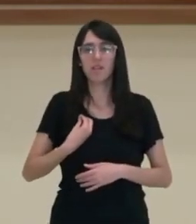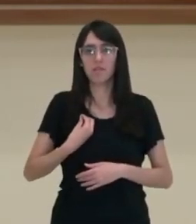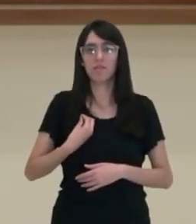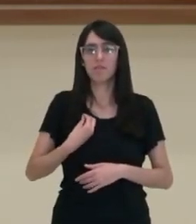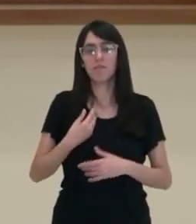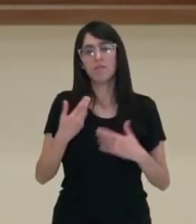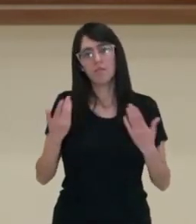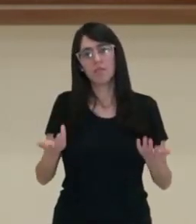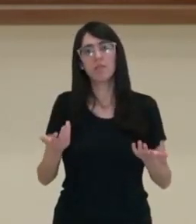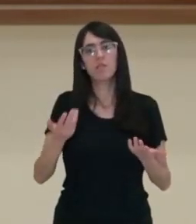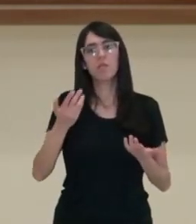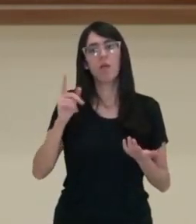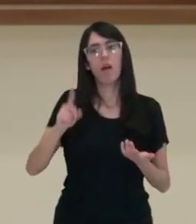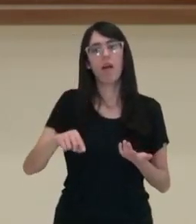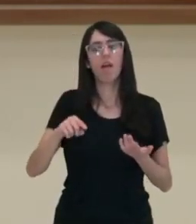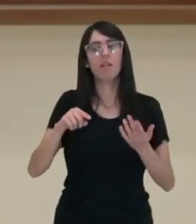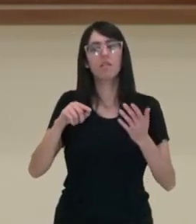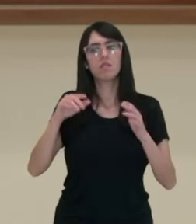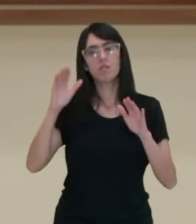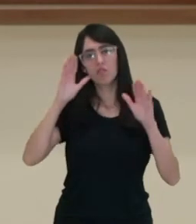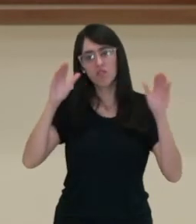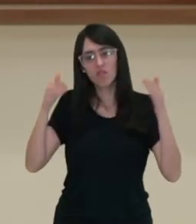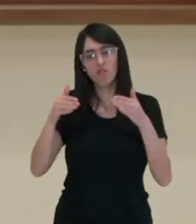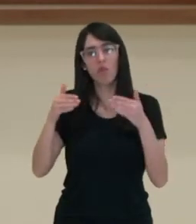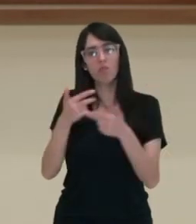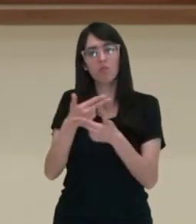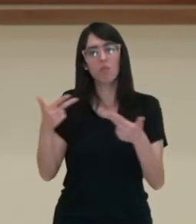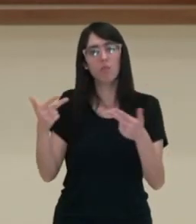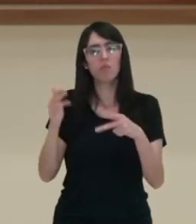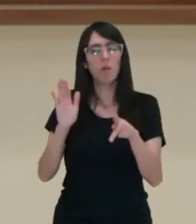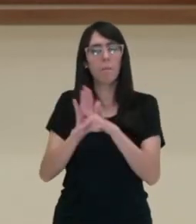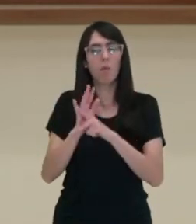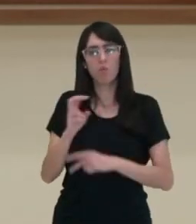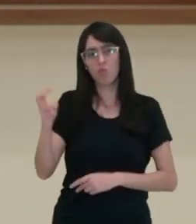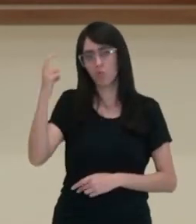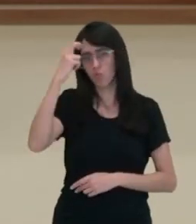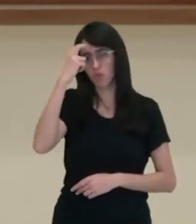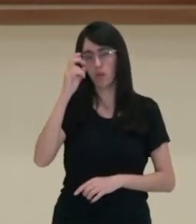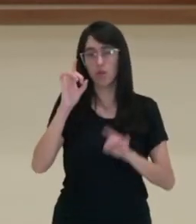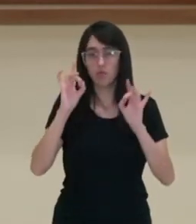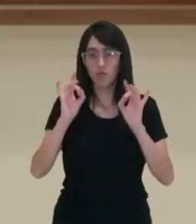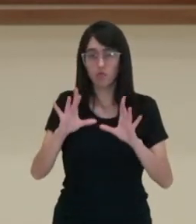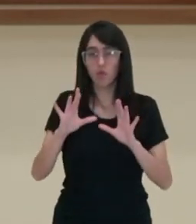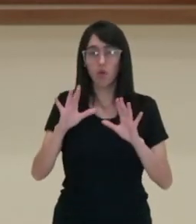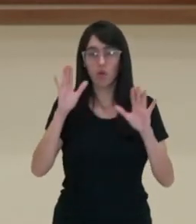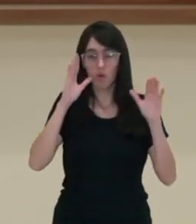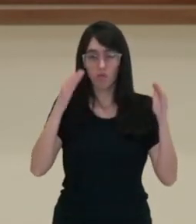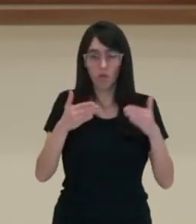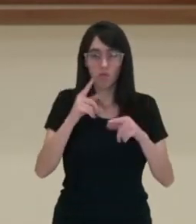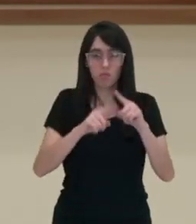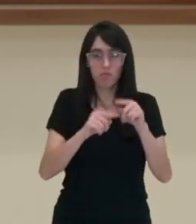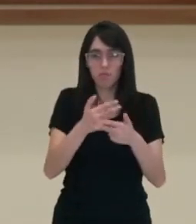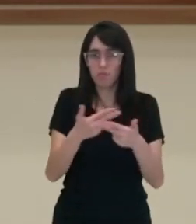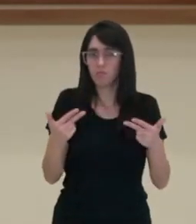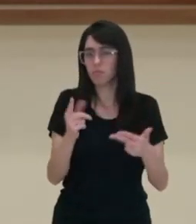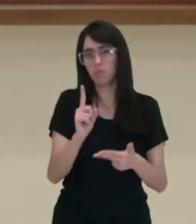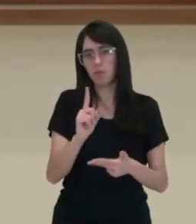forma mais focado nessas questões culturais, não só focado nas questões materiais.